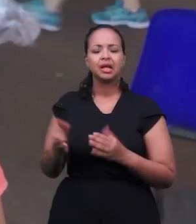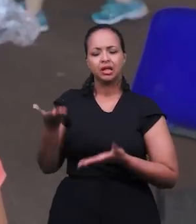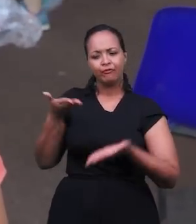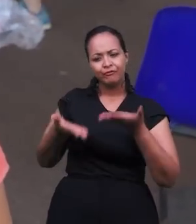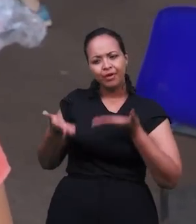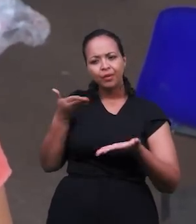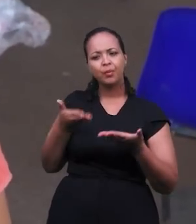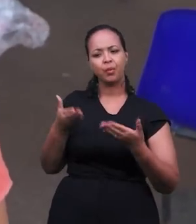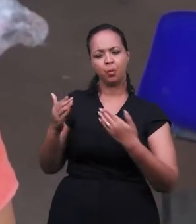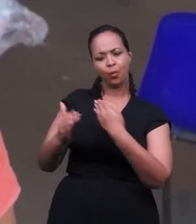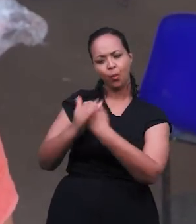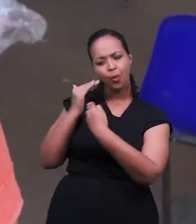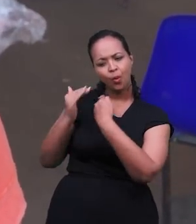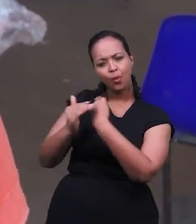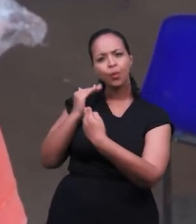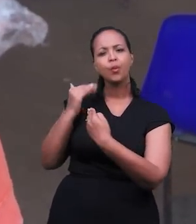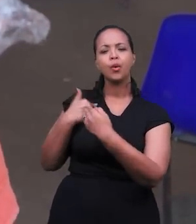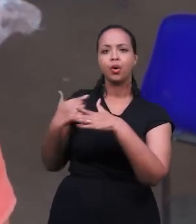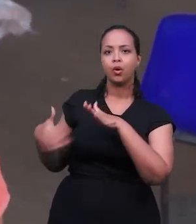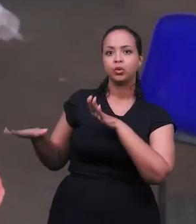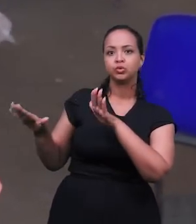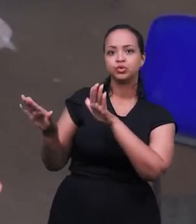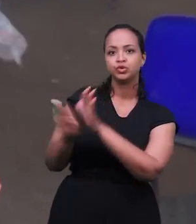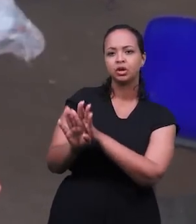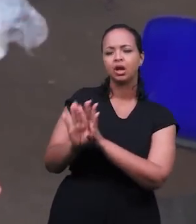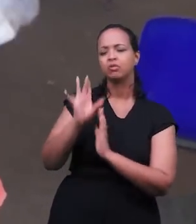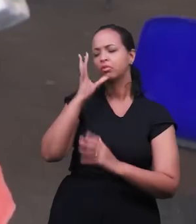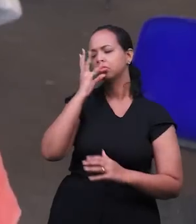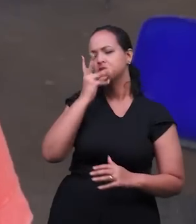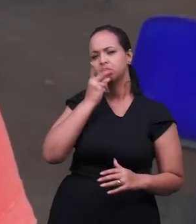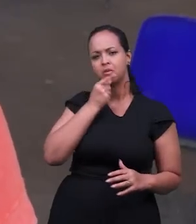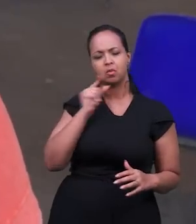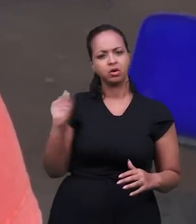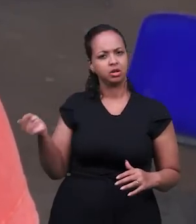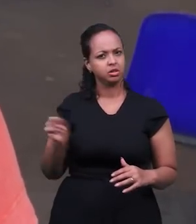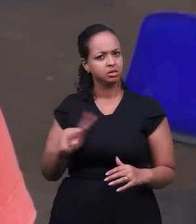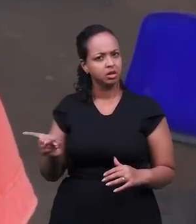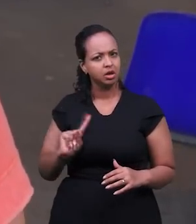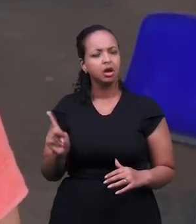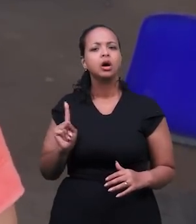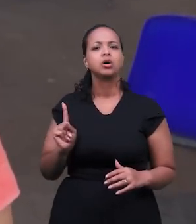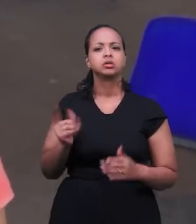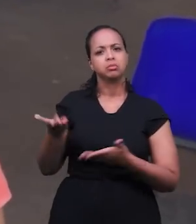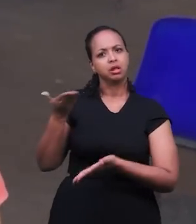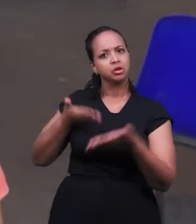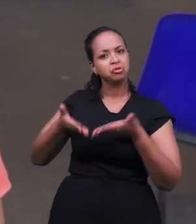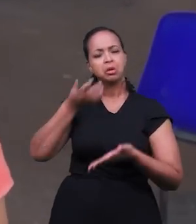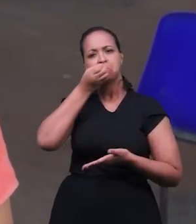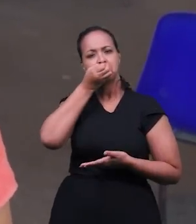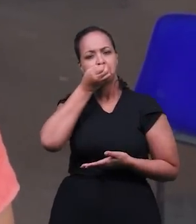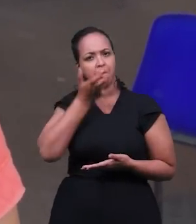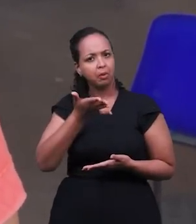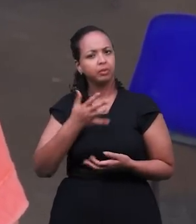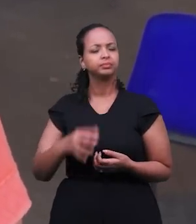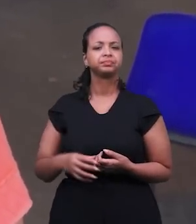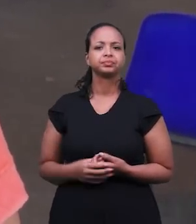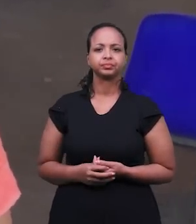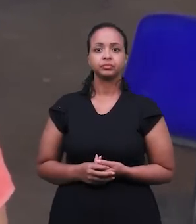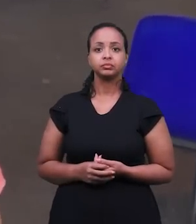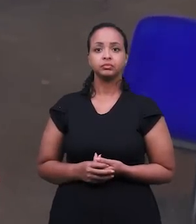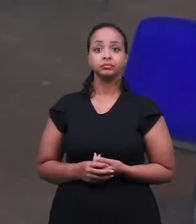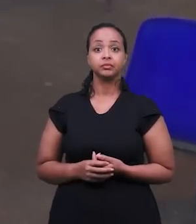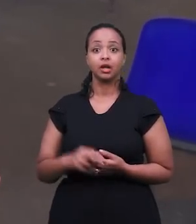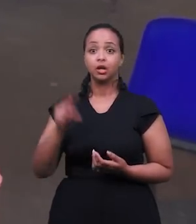falou comigo, me deu orientação, cheguei ali, o serviço não foi demorado, o atendimento foi muito bom